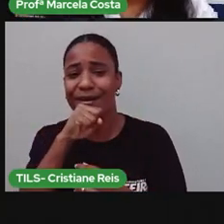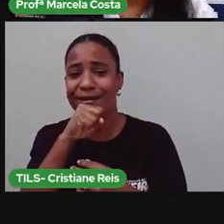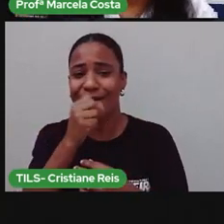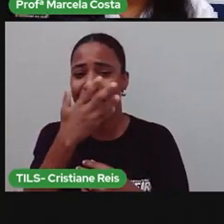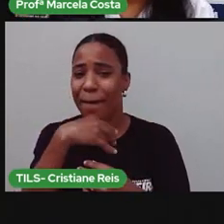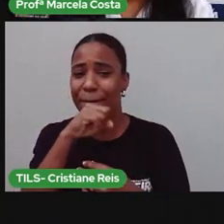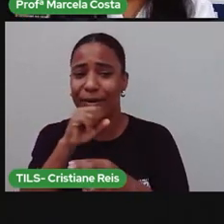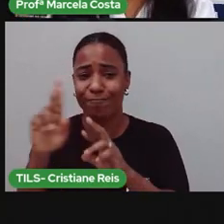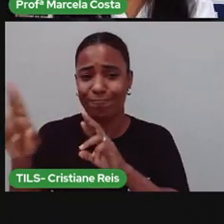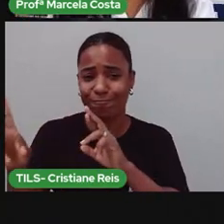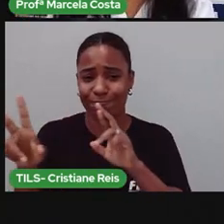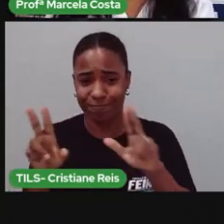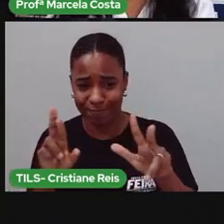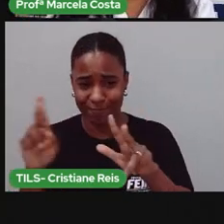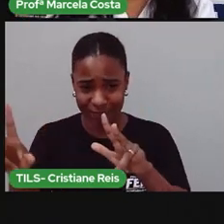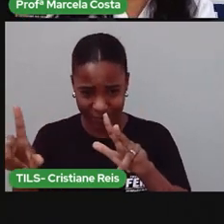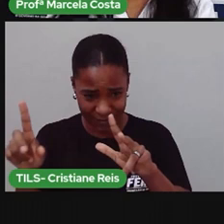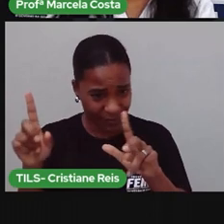cada família?